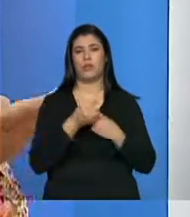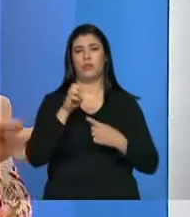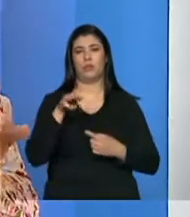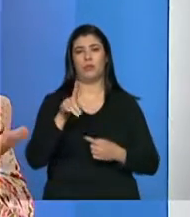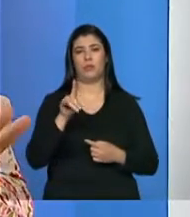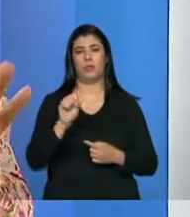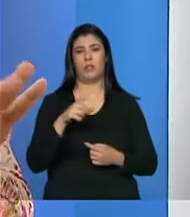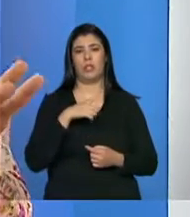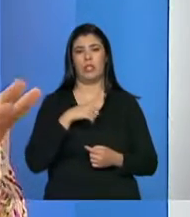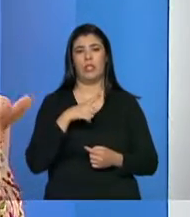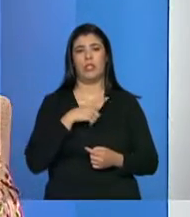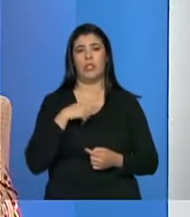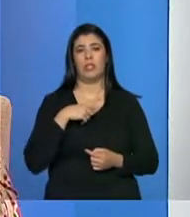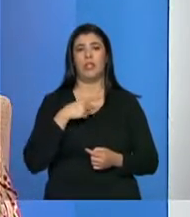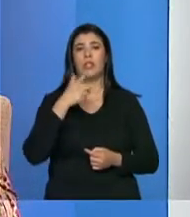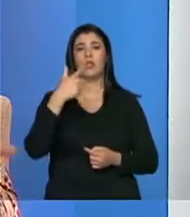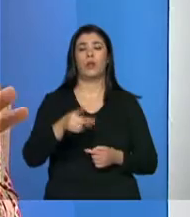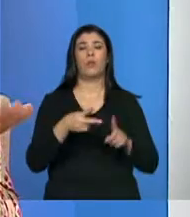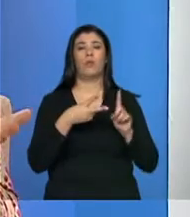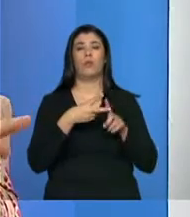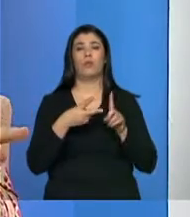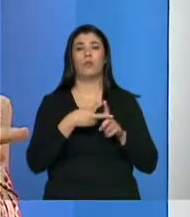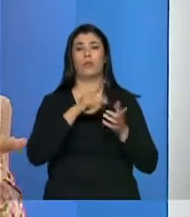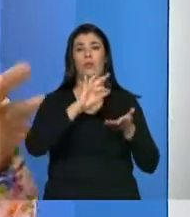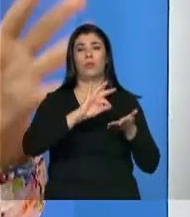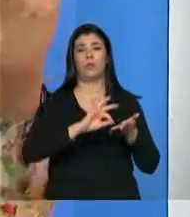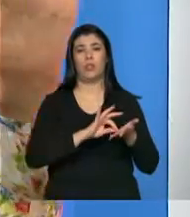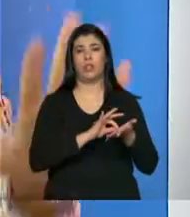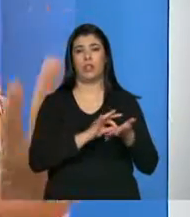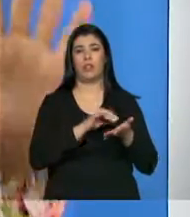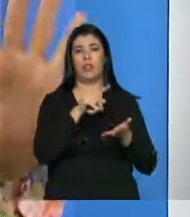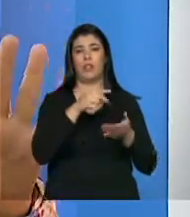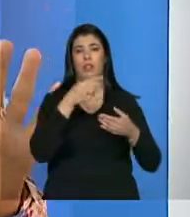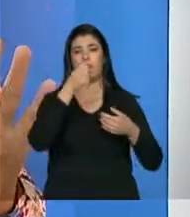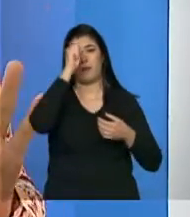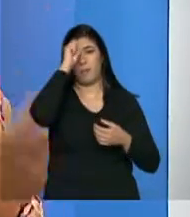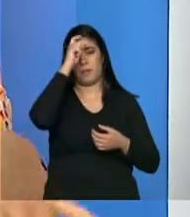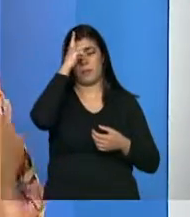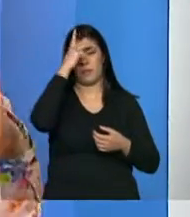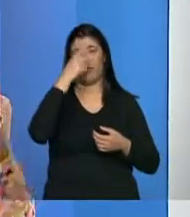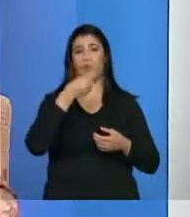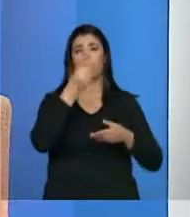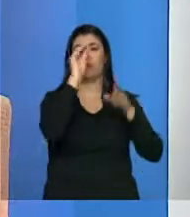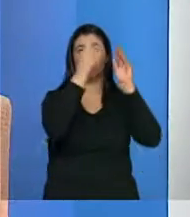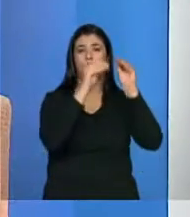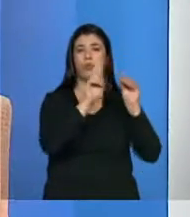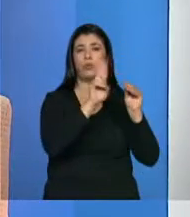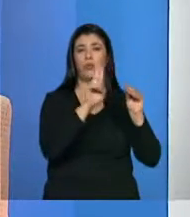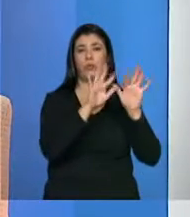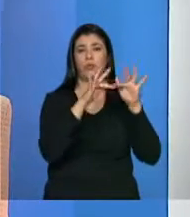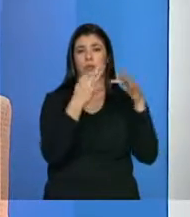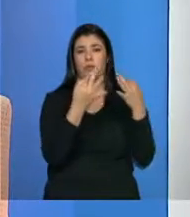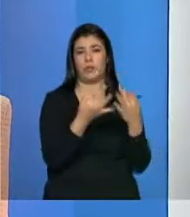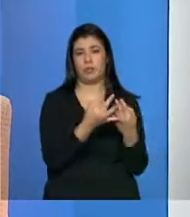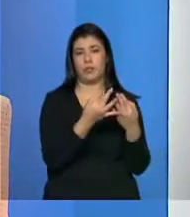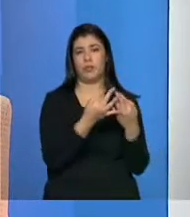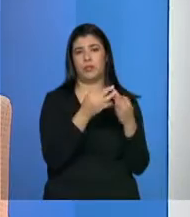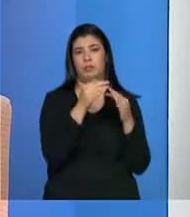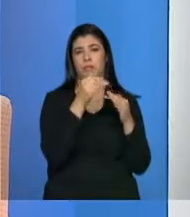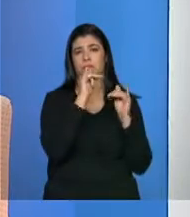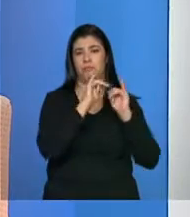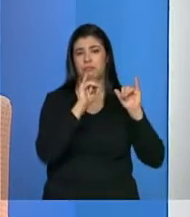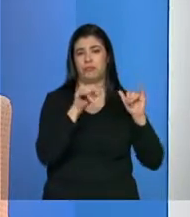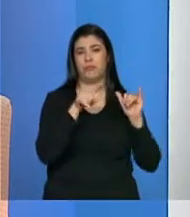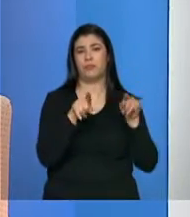se faz a inserção do dado da família, lá na prefeitura, que tem um módulo de consulta. Então, as concessionárias, elas também acessam